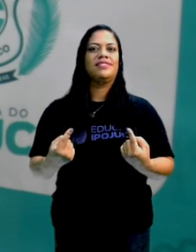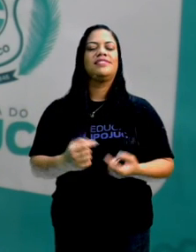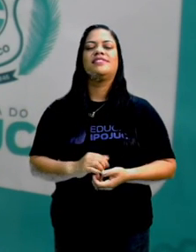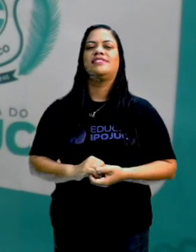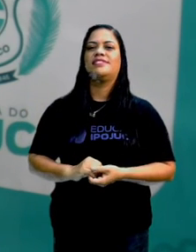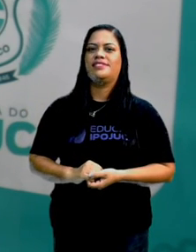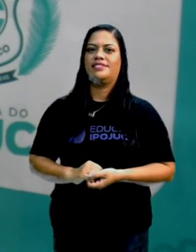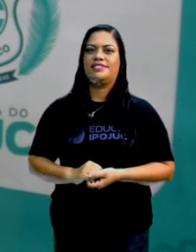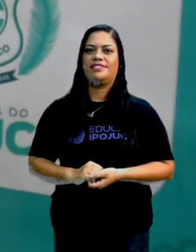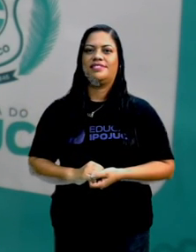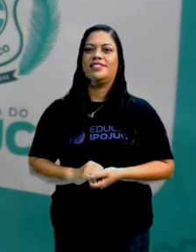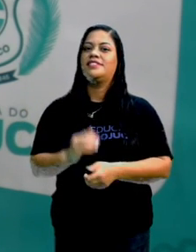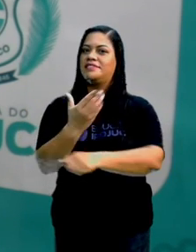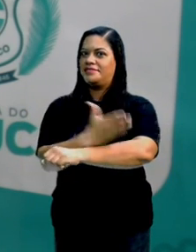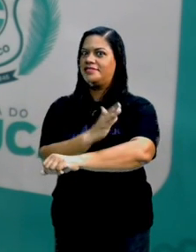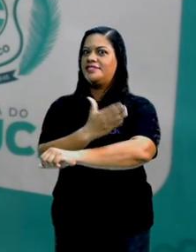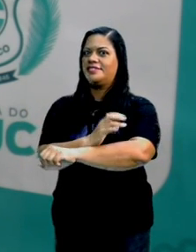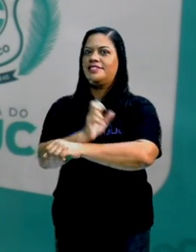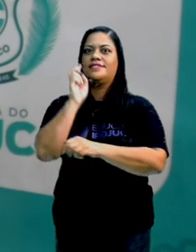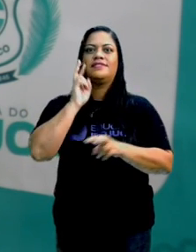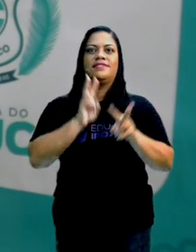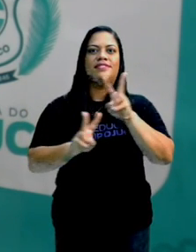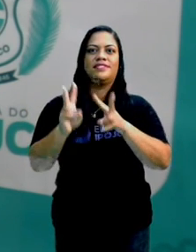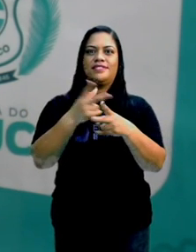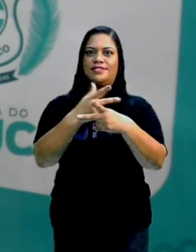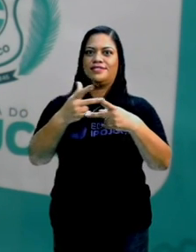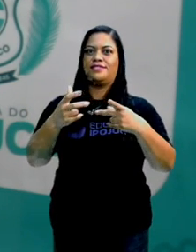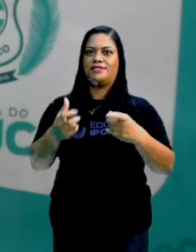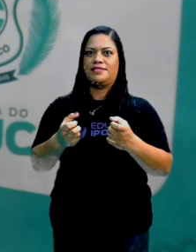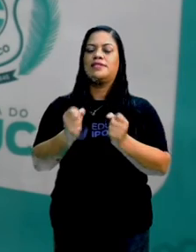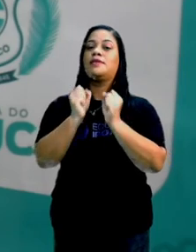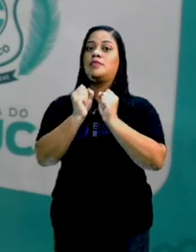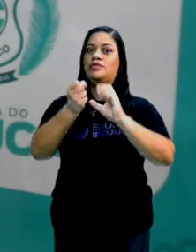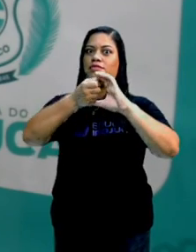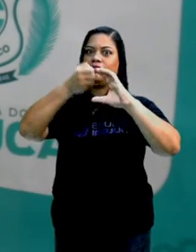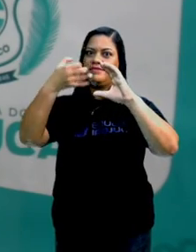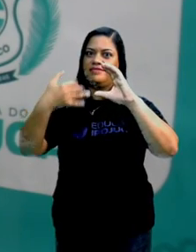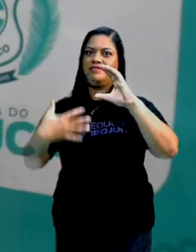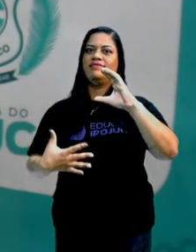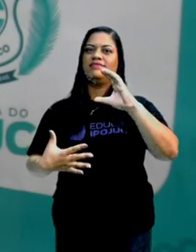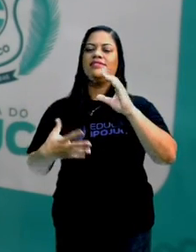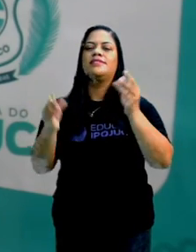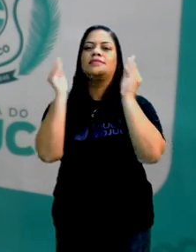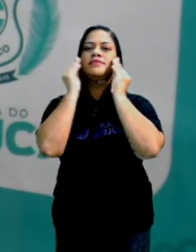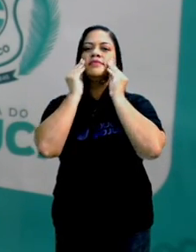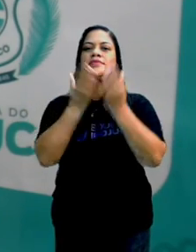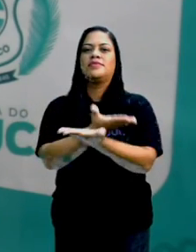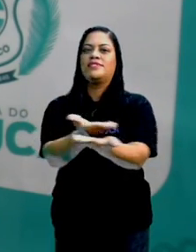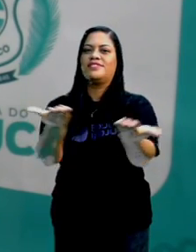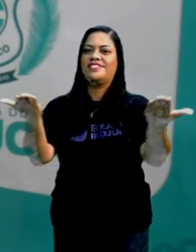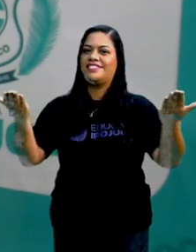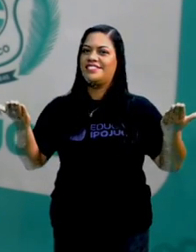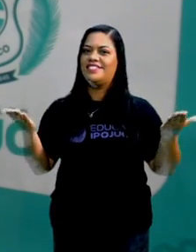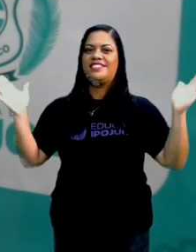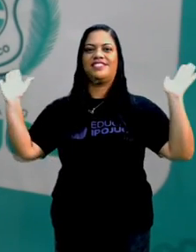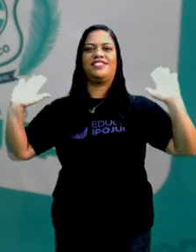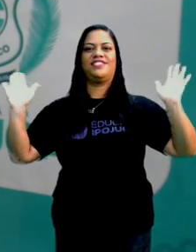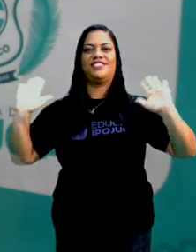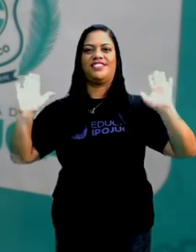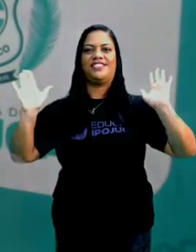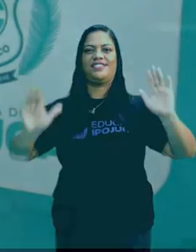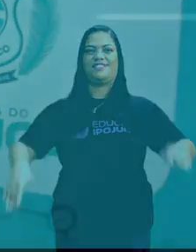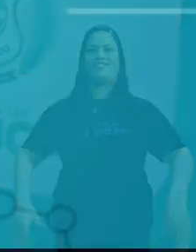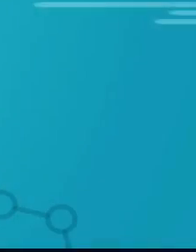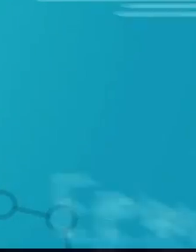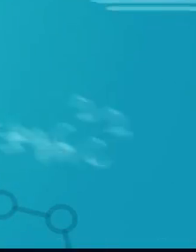botar em prática, né? Olhar assim as coisas e poder classificar. Não é isso? Beijo para vocês. Tchau. Até a